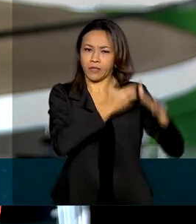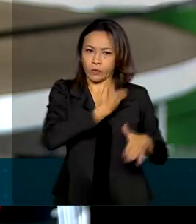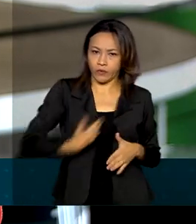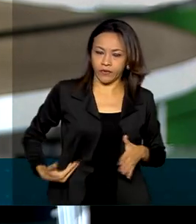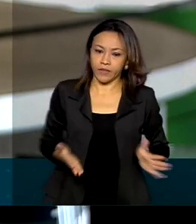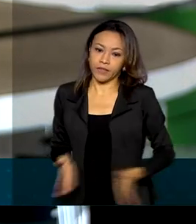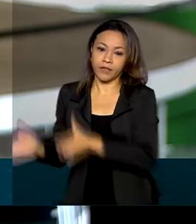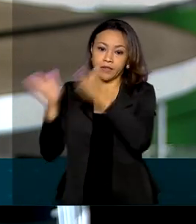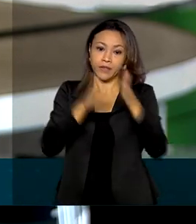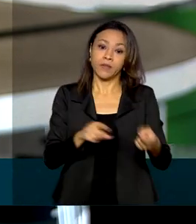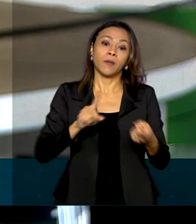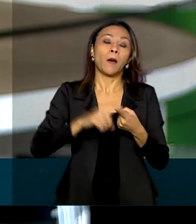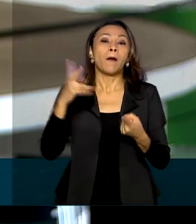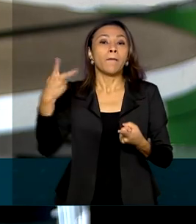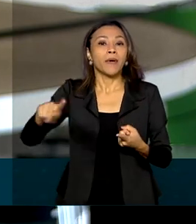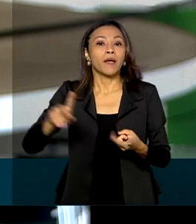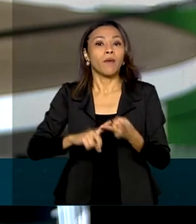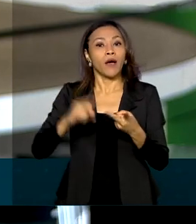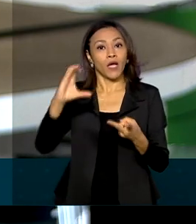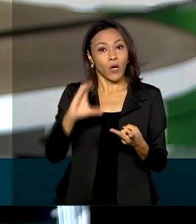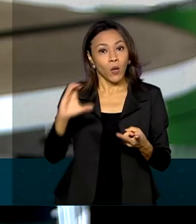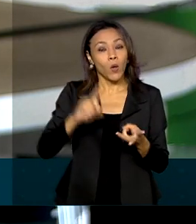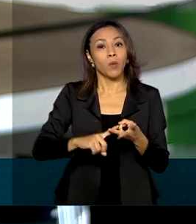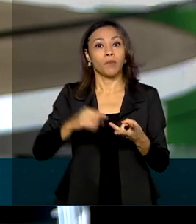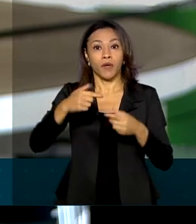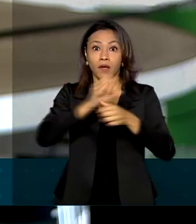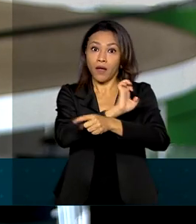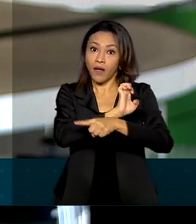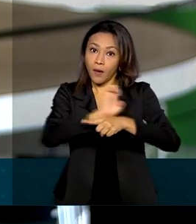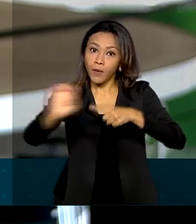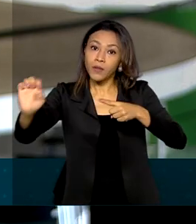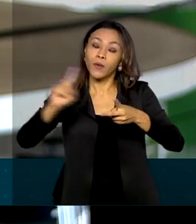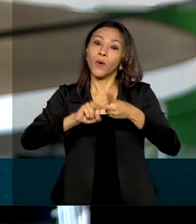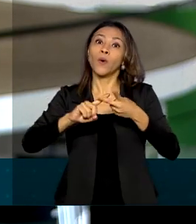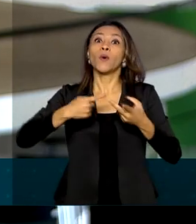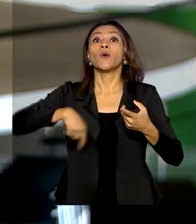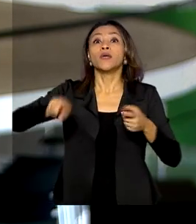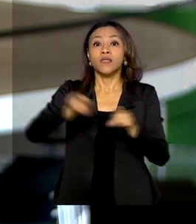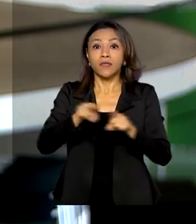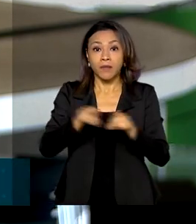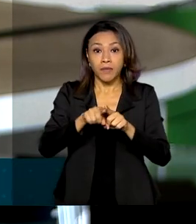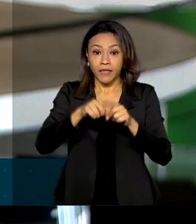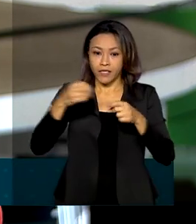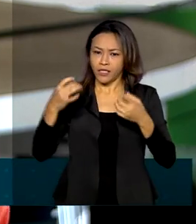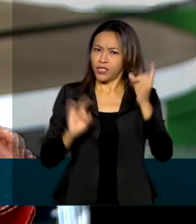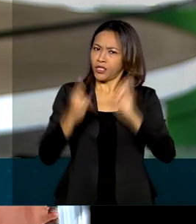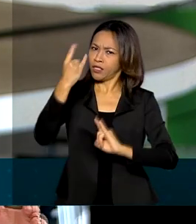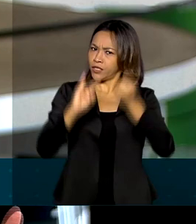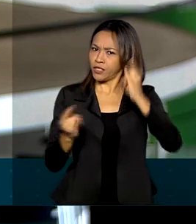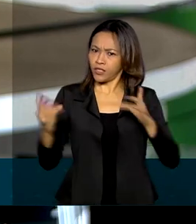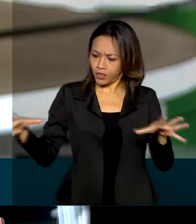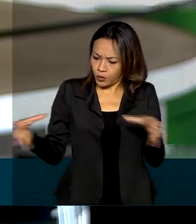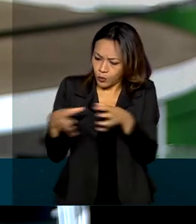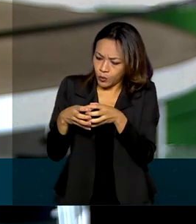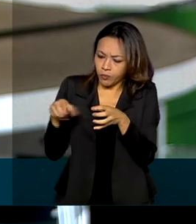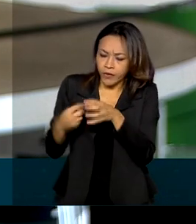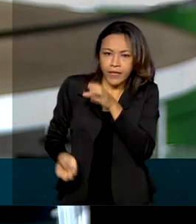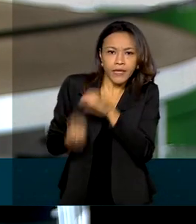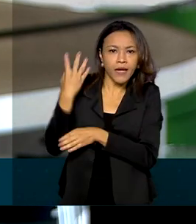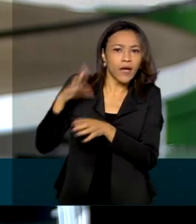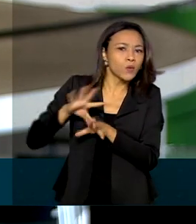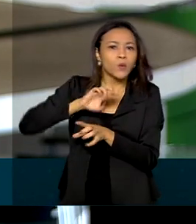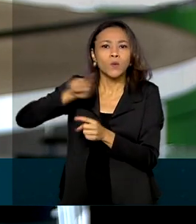Suriname, Paraguai, Colômbia, Equador e Chile e foi criado em 2019 como um espaço de cooperação